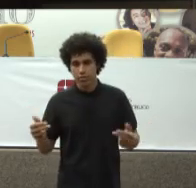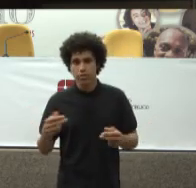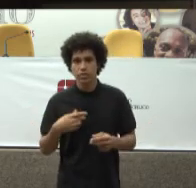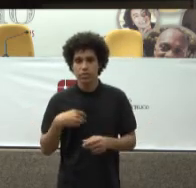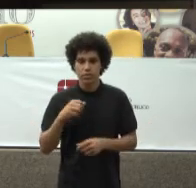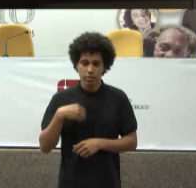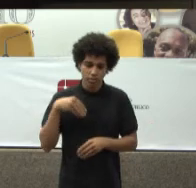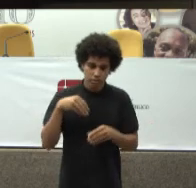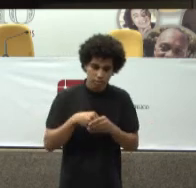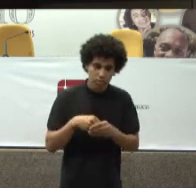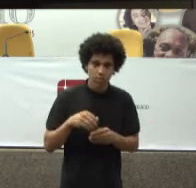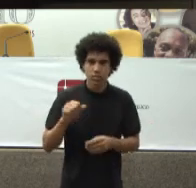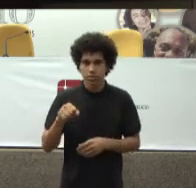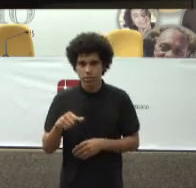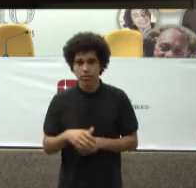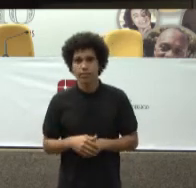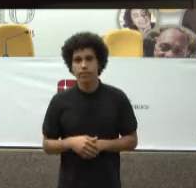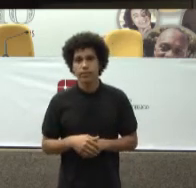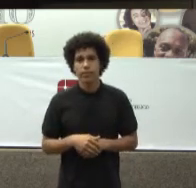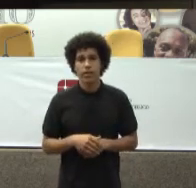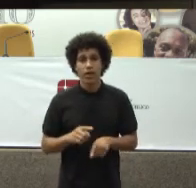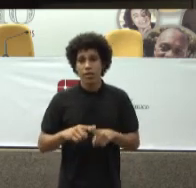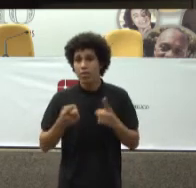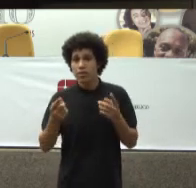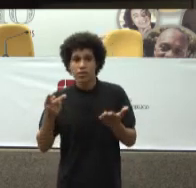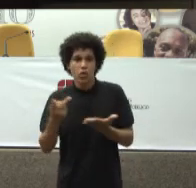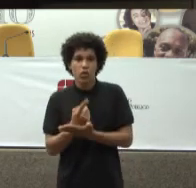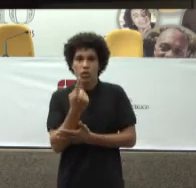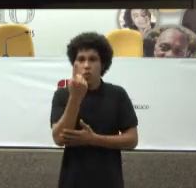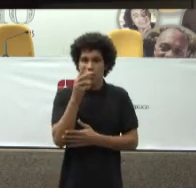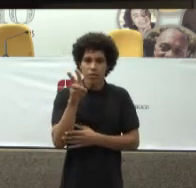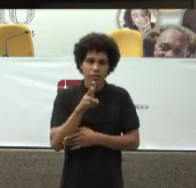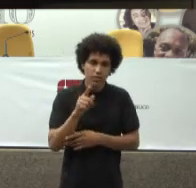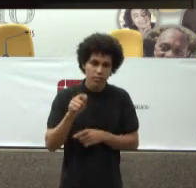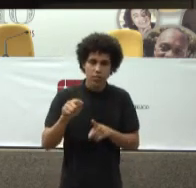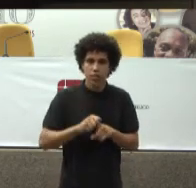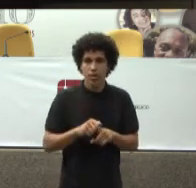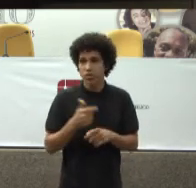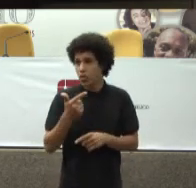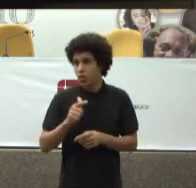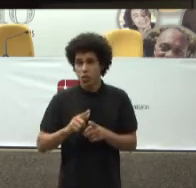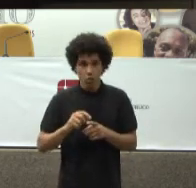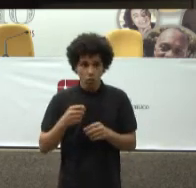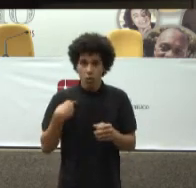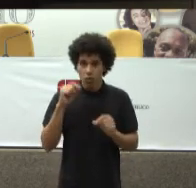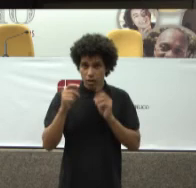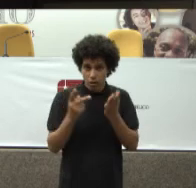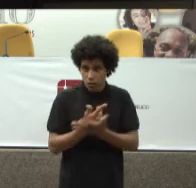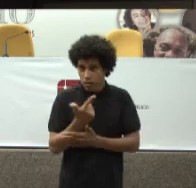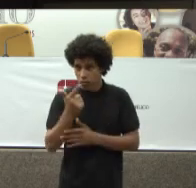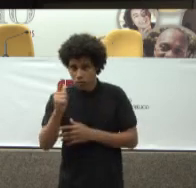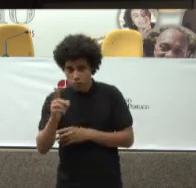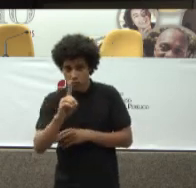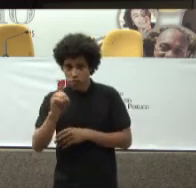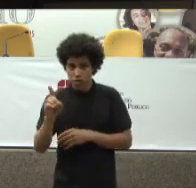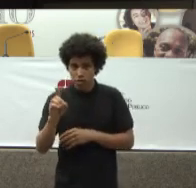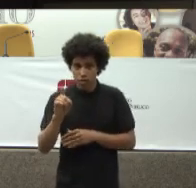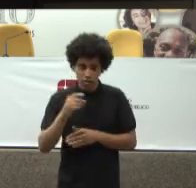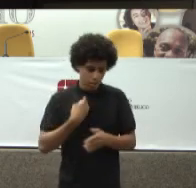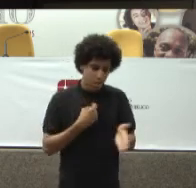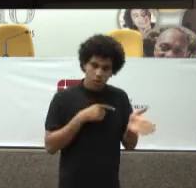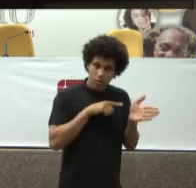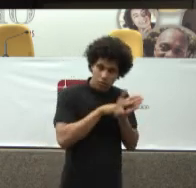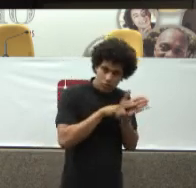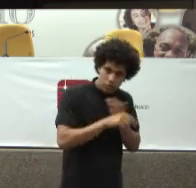Que não tem registro Na avisa Sim Mas isso acontece Uma vez por mês O que acontece Todo dia É a consulta É o exame É a cirurgia